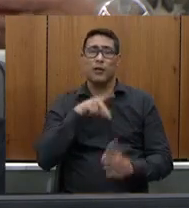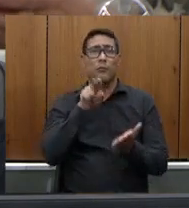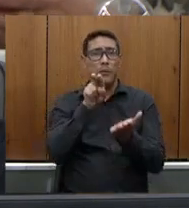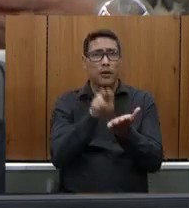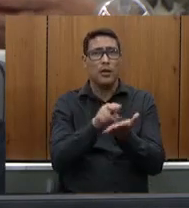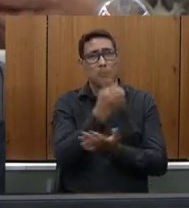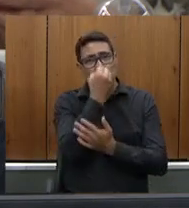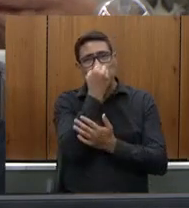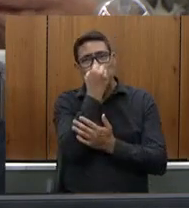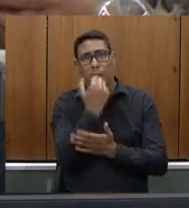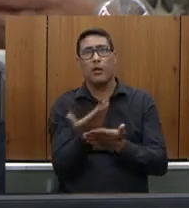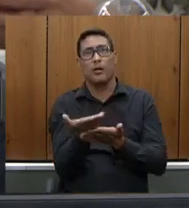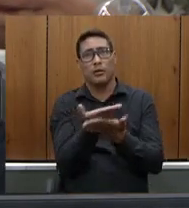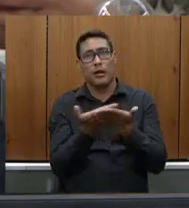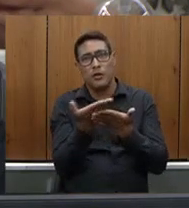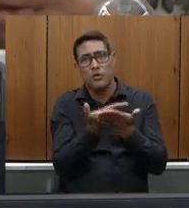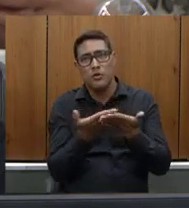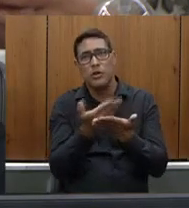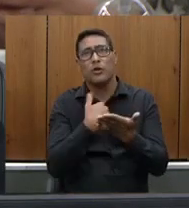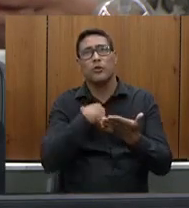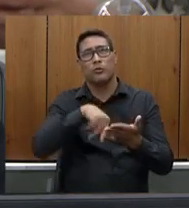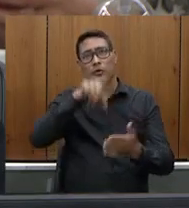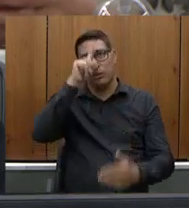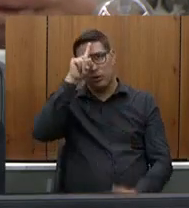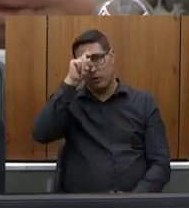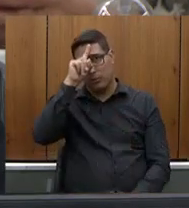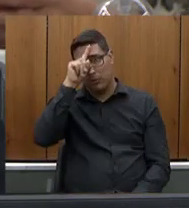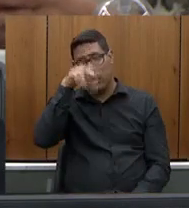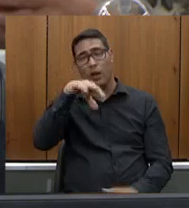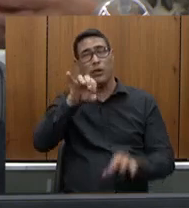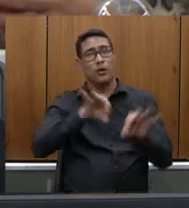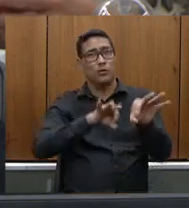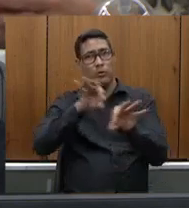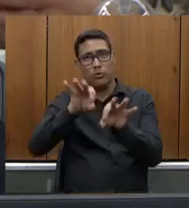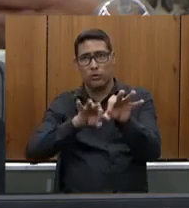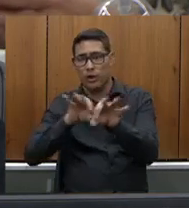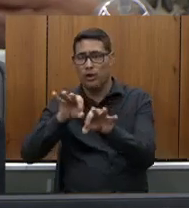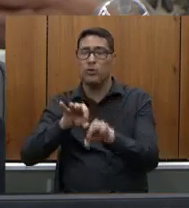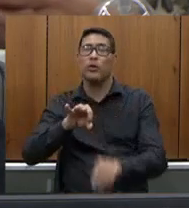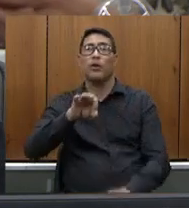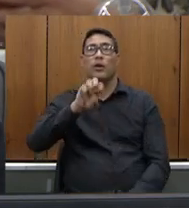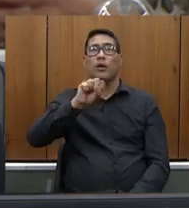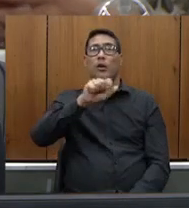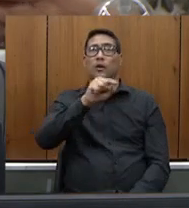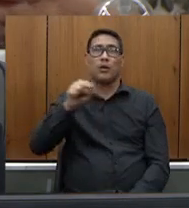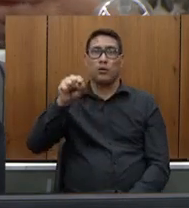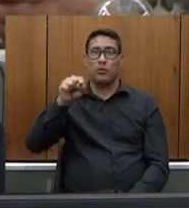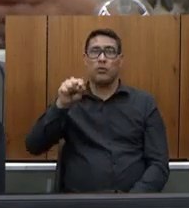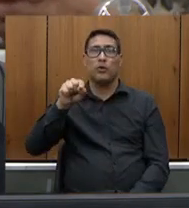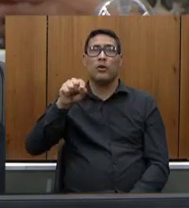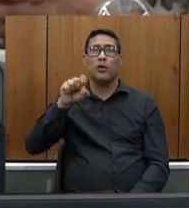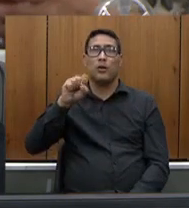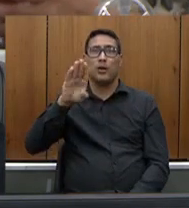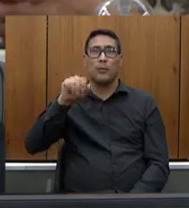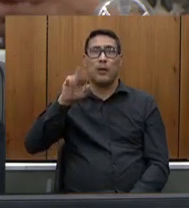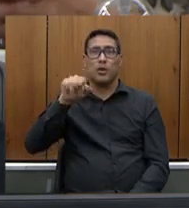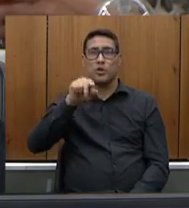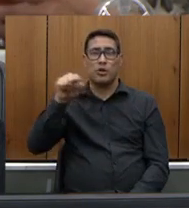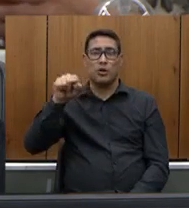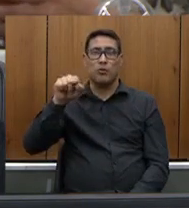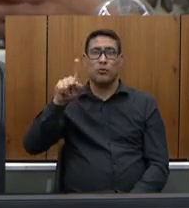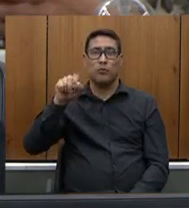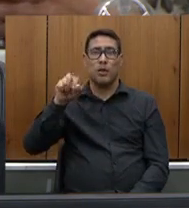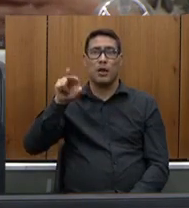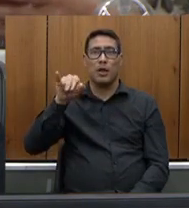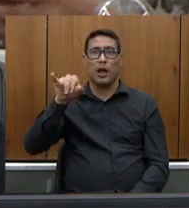atendido em hospitais obviamente estruturados São Sebastião do Paraíso um ótimo hospital que eu conheci lá vai poder atender